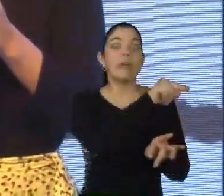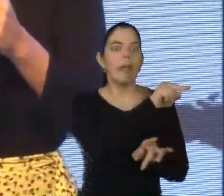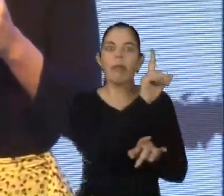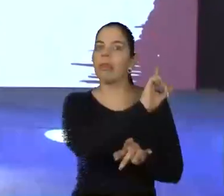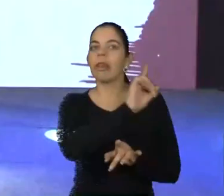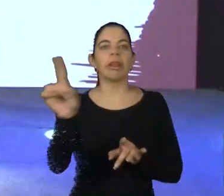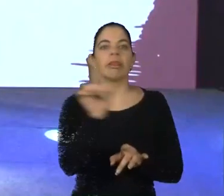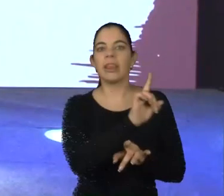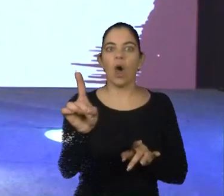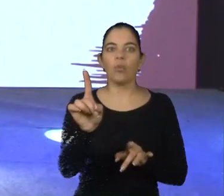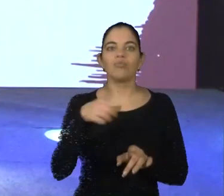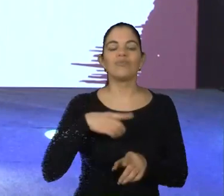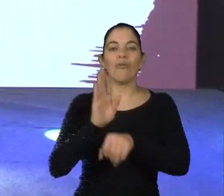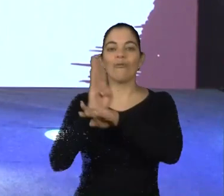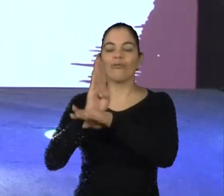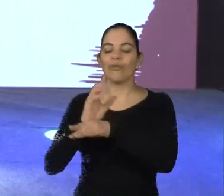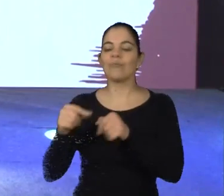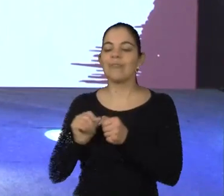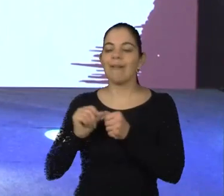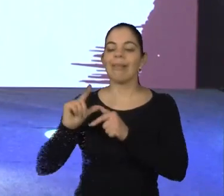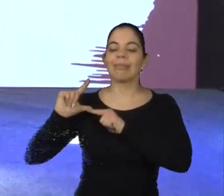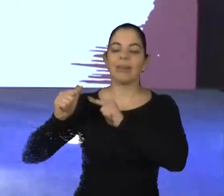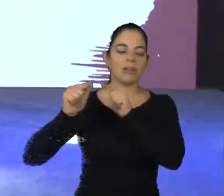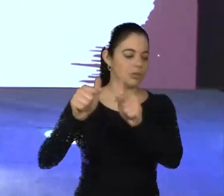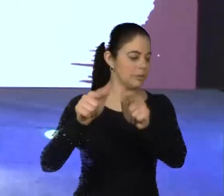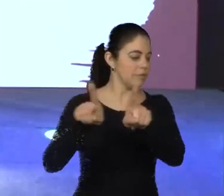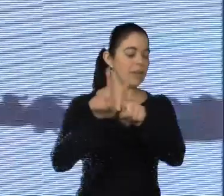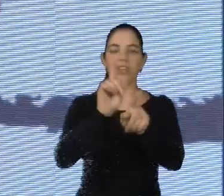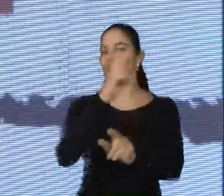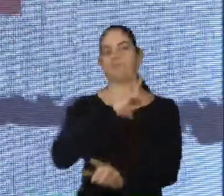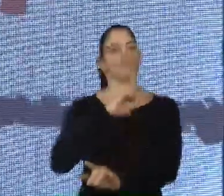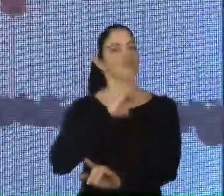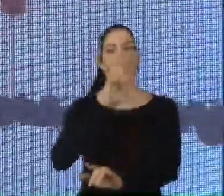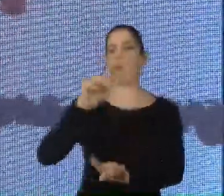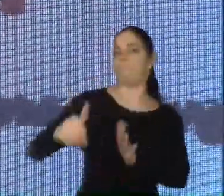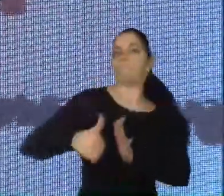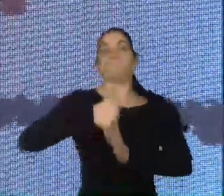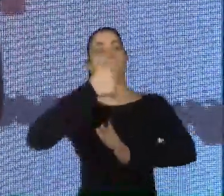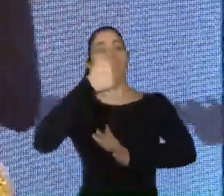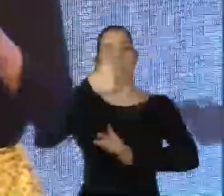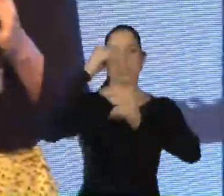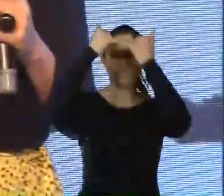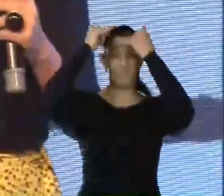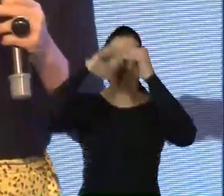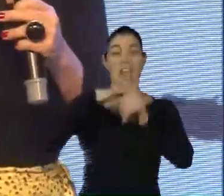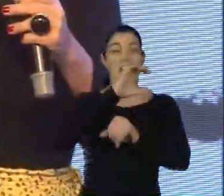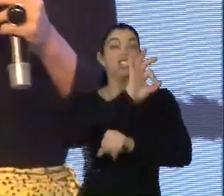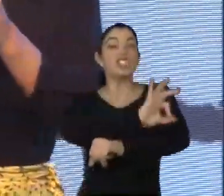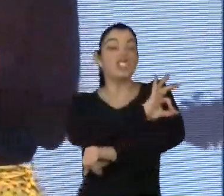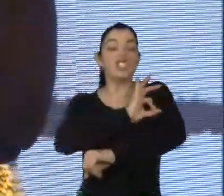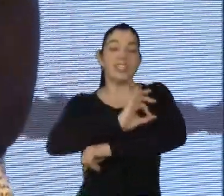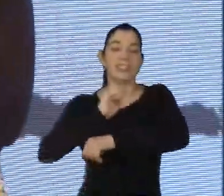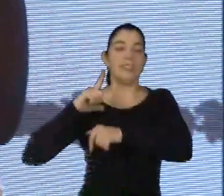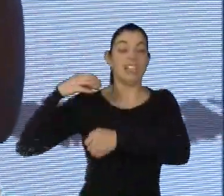O Vincent foi gerado da forma tradicional. Então, ele não tinha os melhores genes. Então, o ele fez? Ele